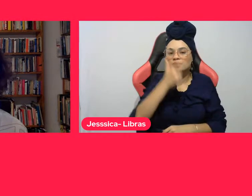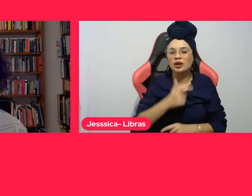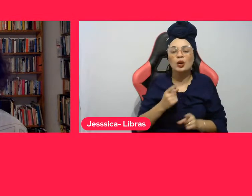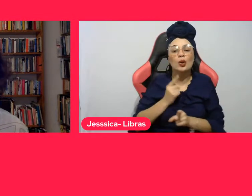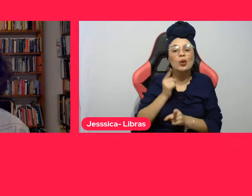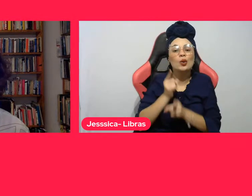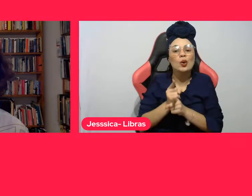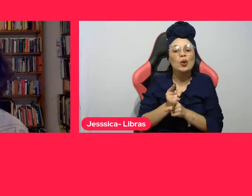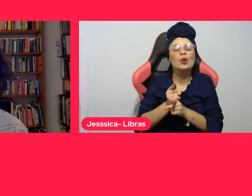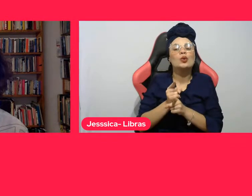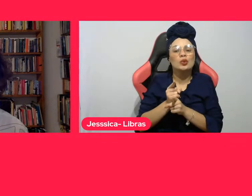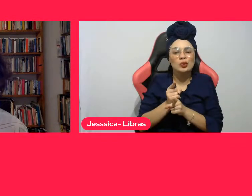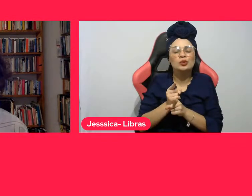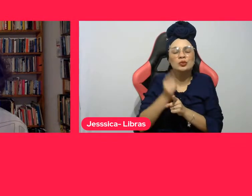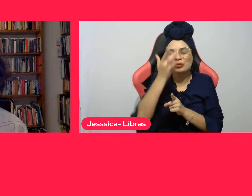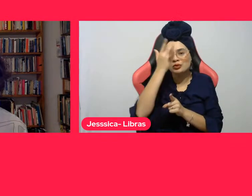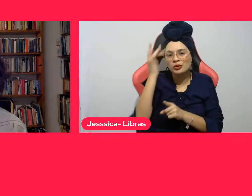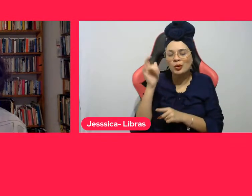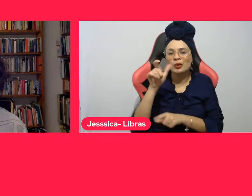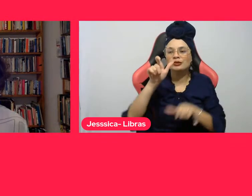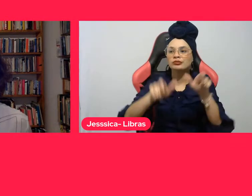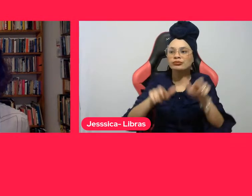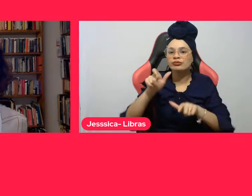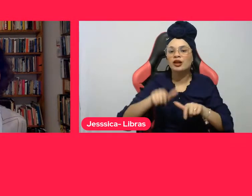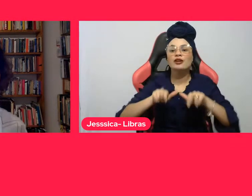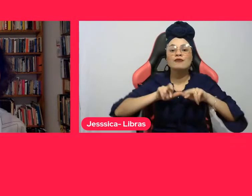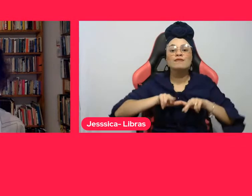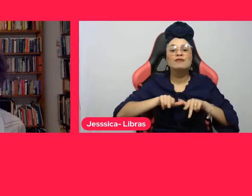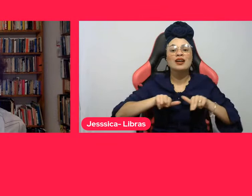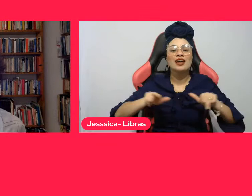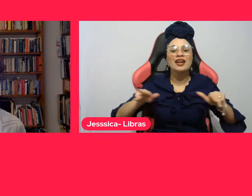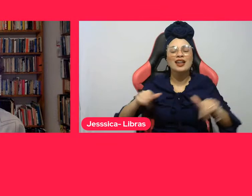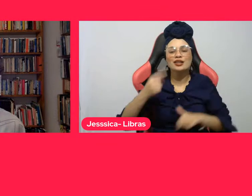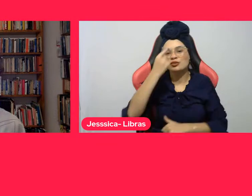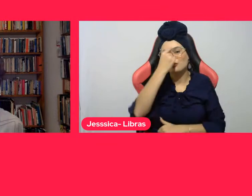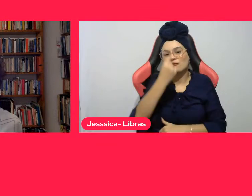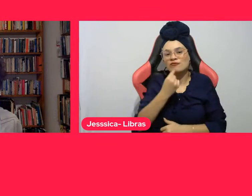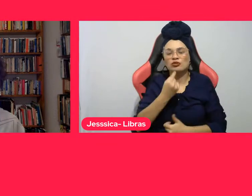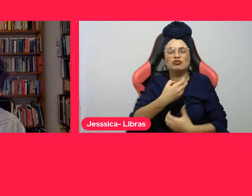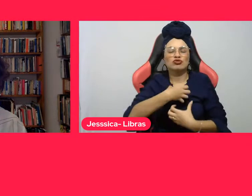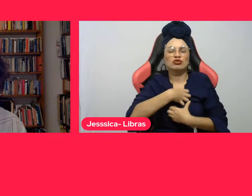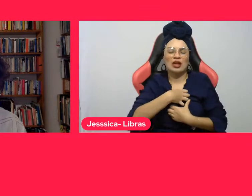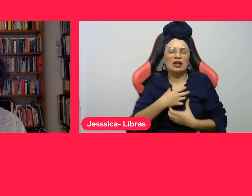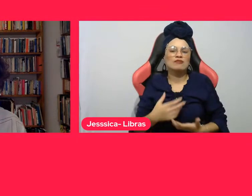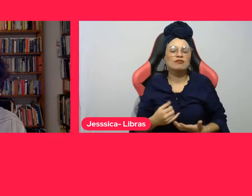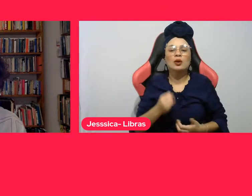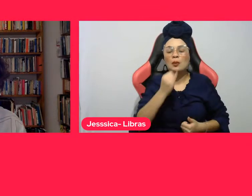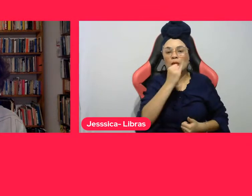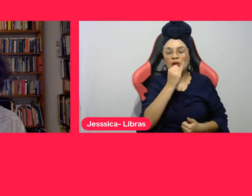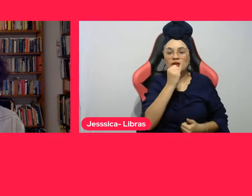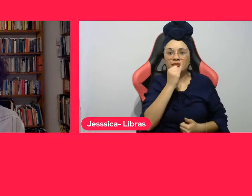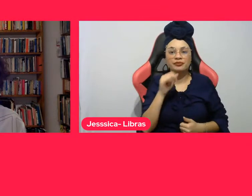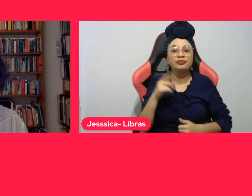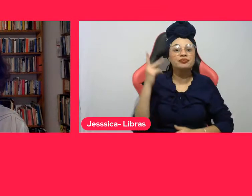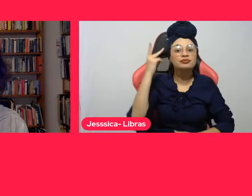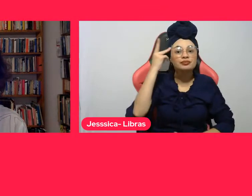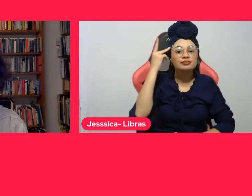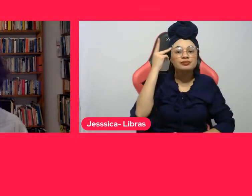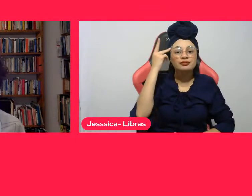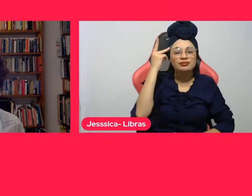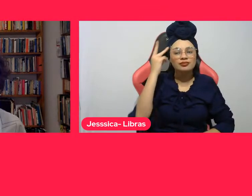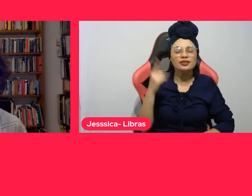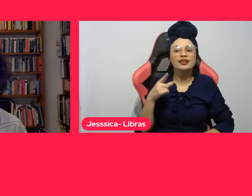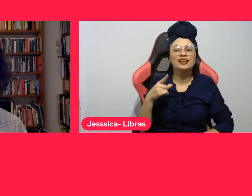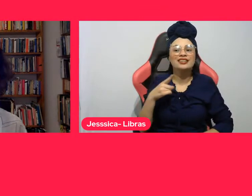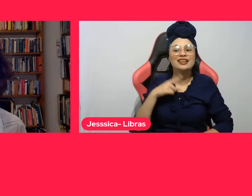diversidade, com o outro, com aquele que é diferente de mim. São Paulo, por exemplo, em São Paulo cruzam